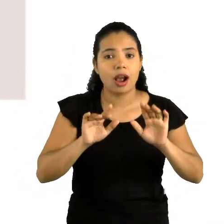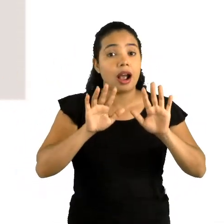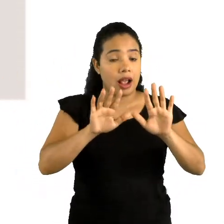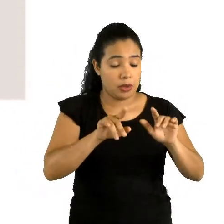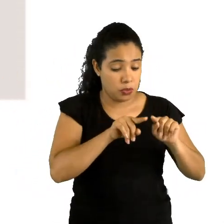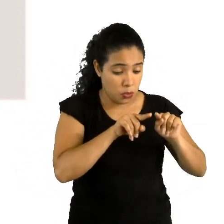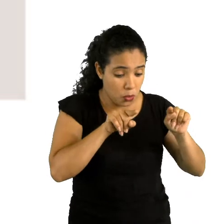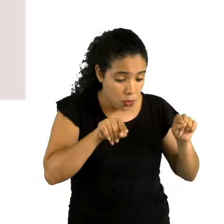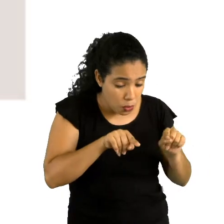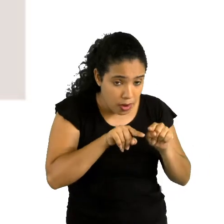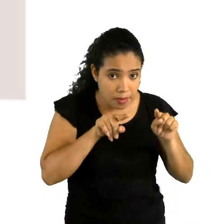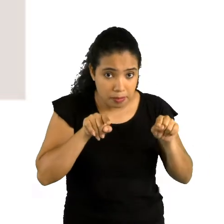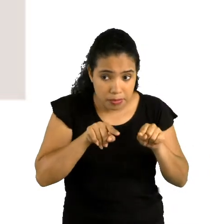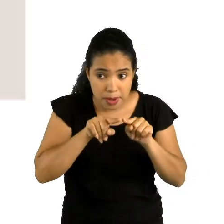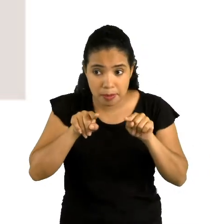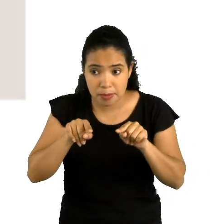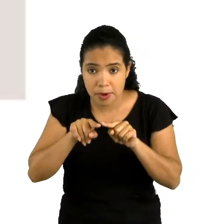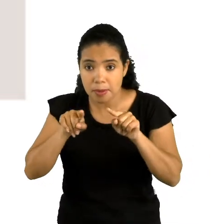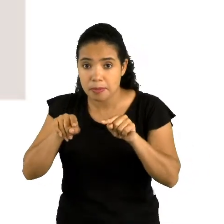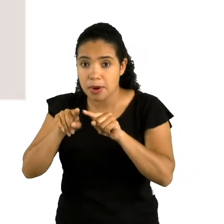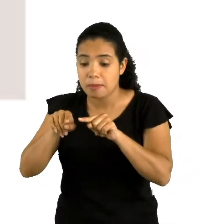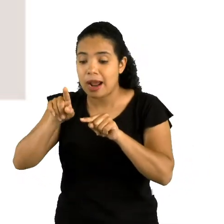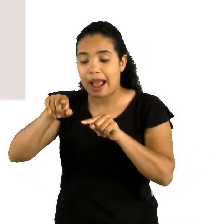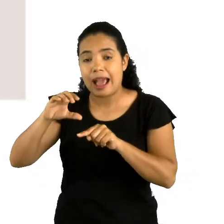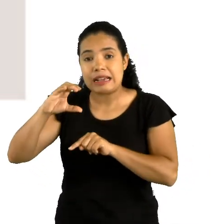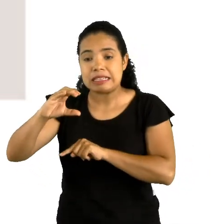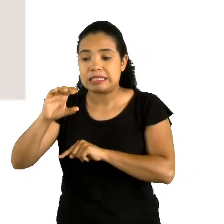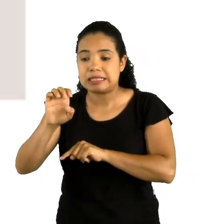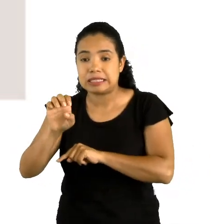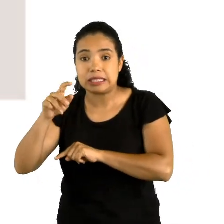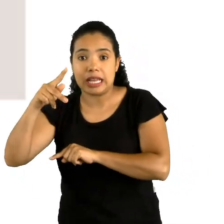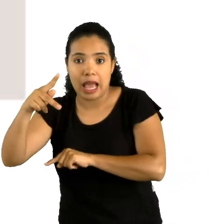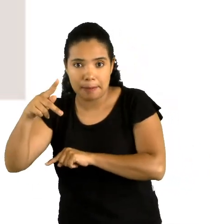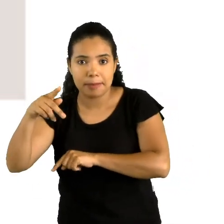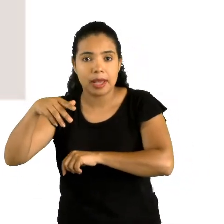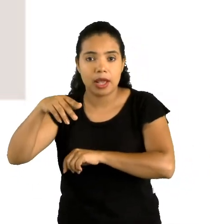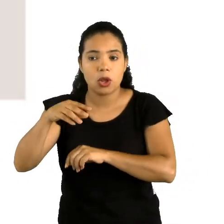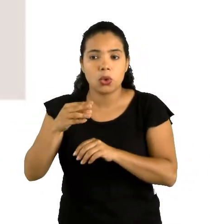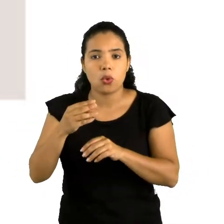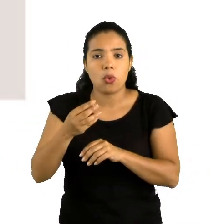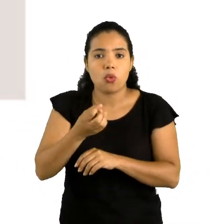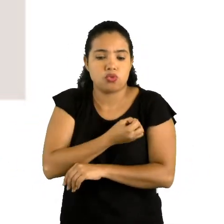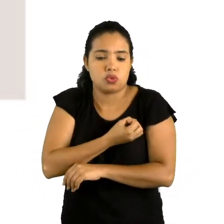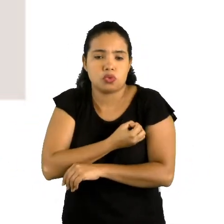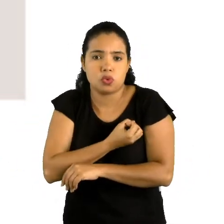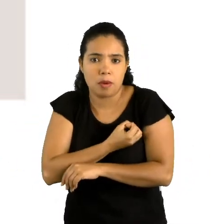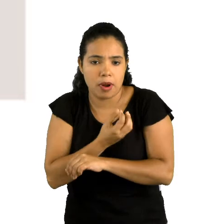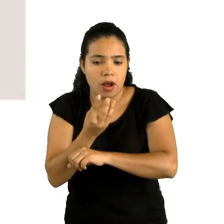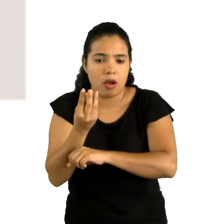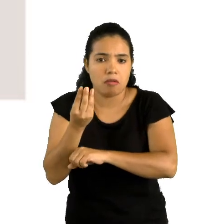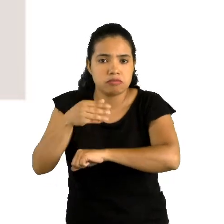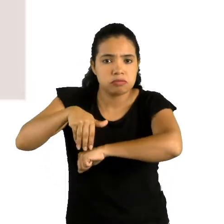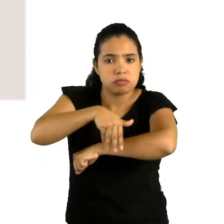coloca o CEP. Você sabe o que é CEP? É o código de endereço postal.